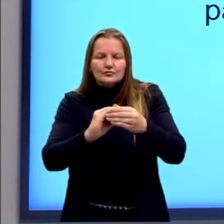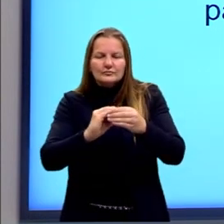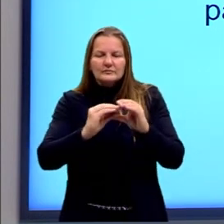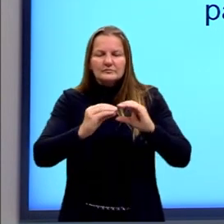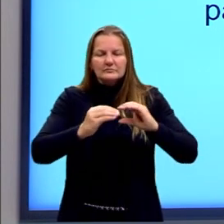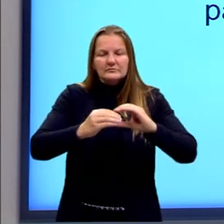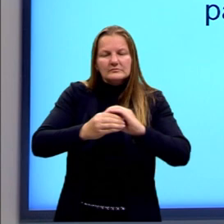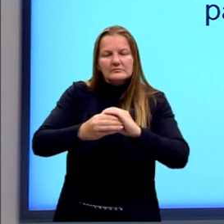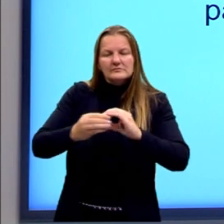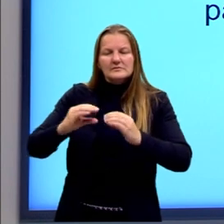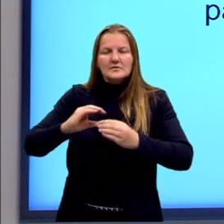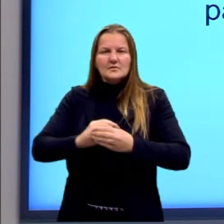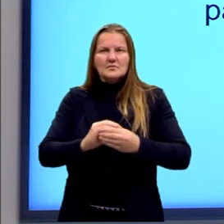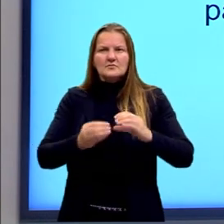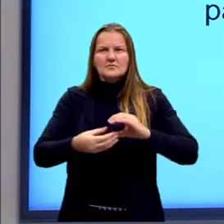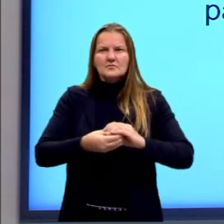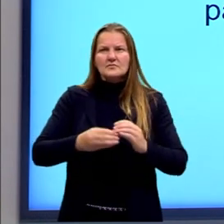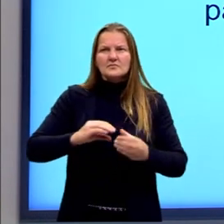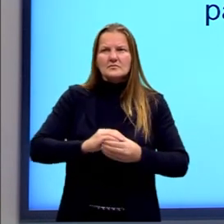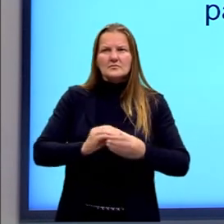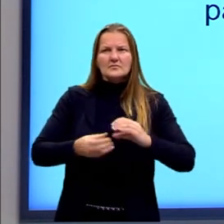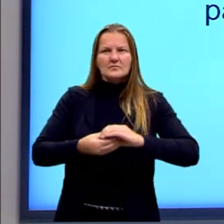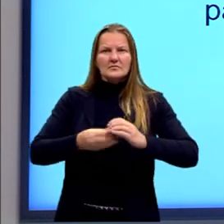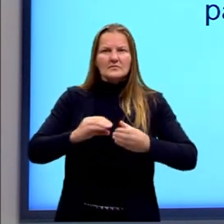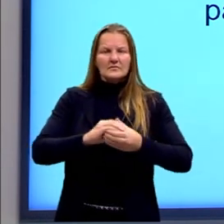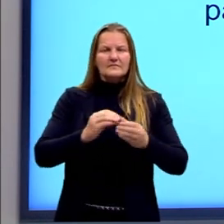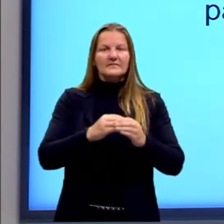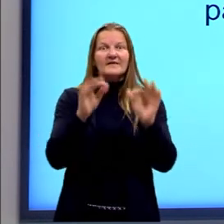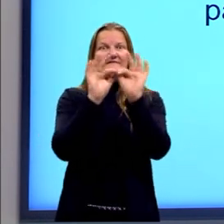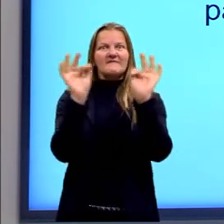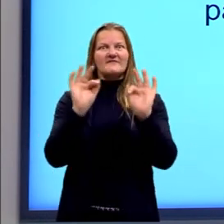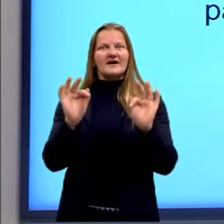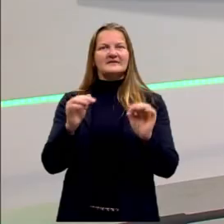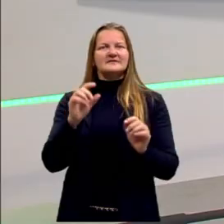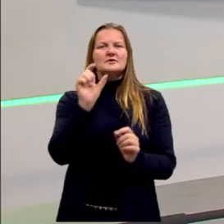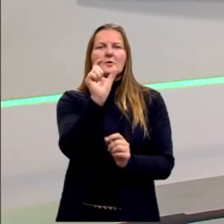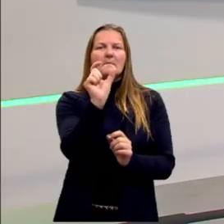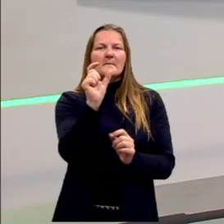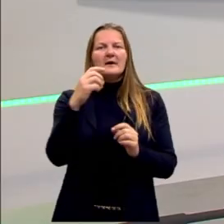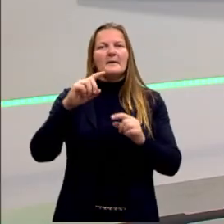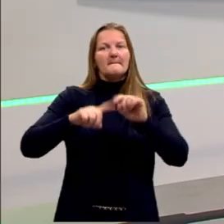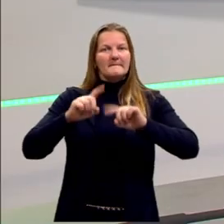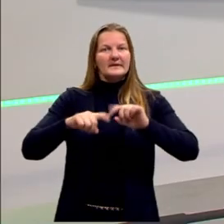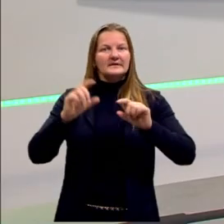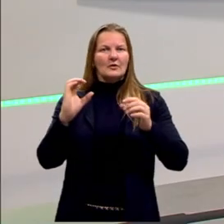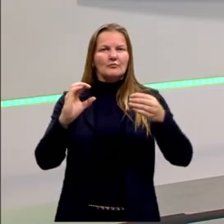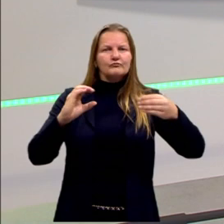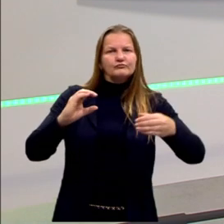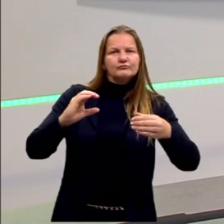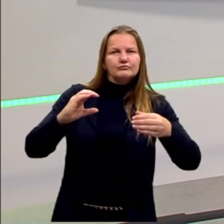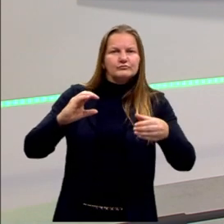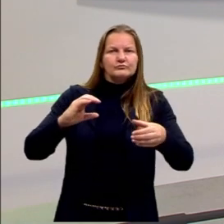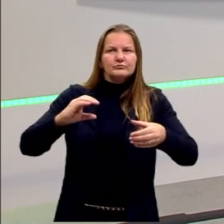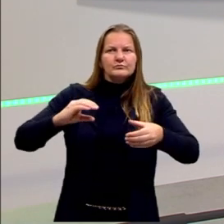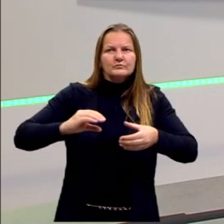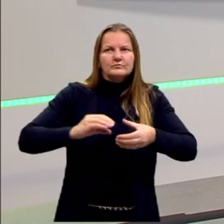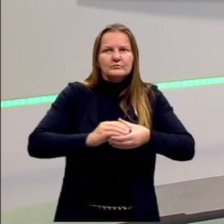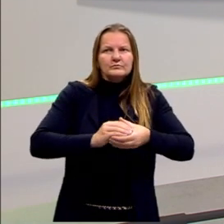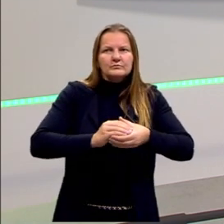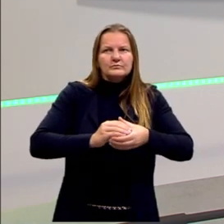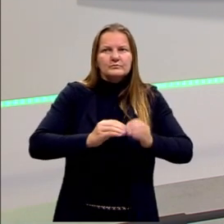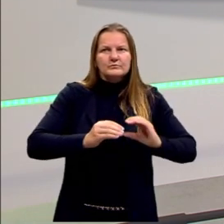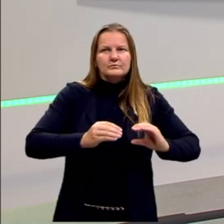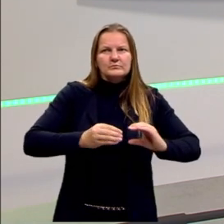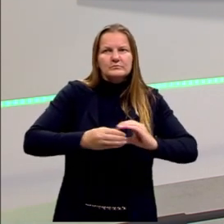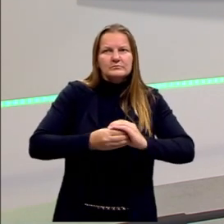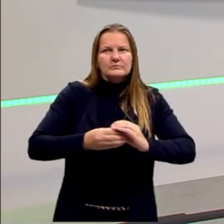é como se cada ideia, cada palavra, cada frase fosse uma dessas peças desse quebra-cabeça. E, através